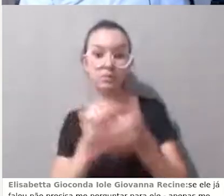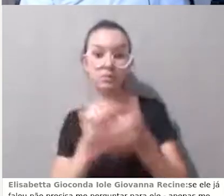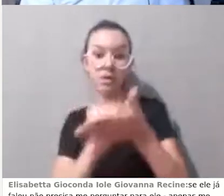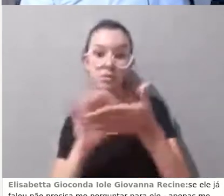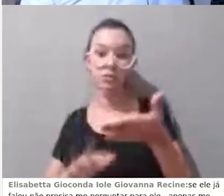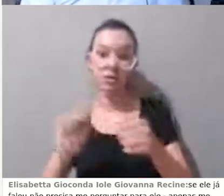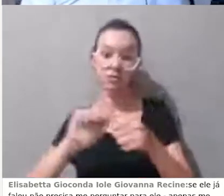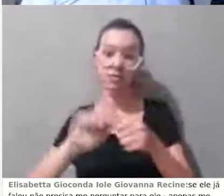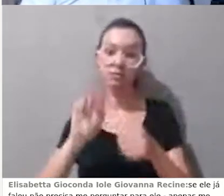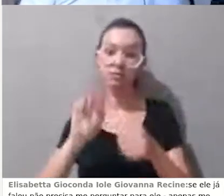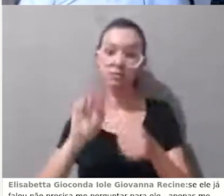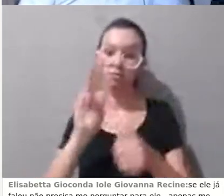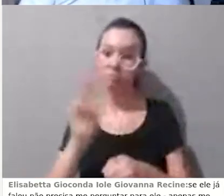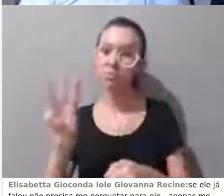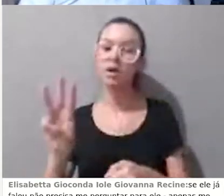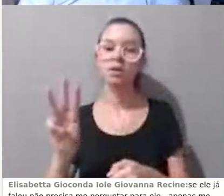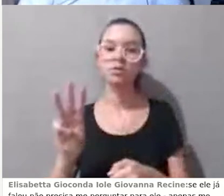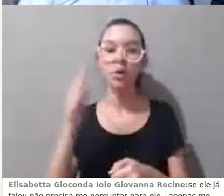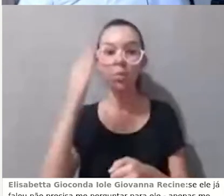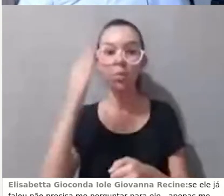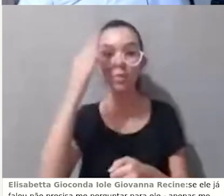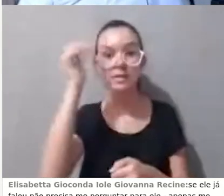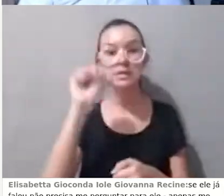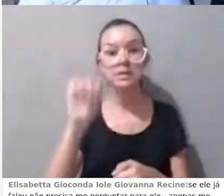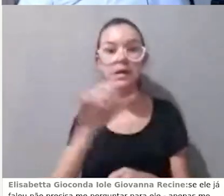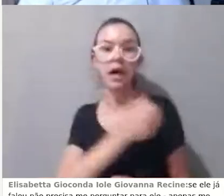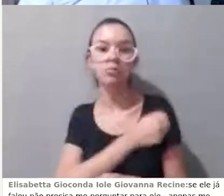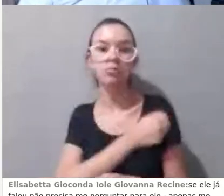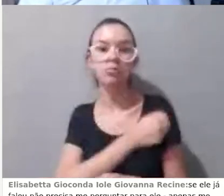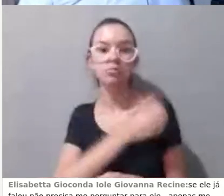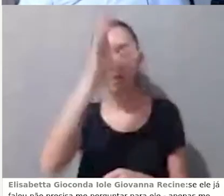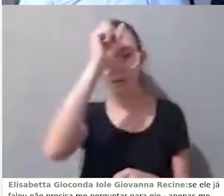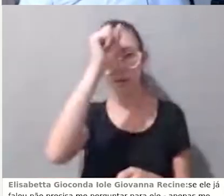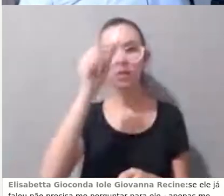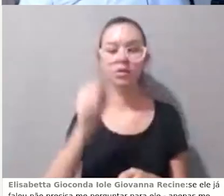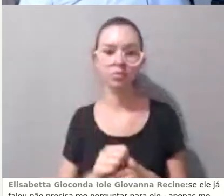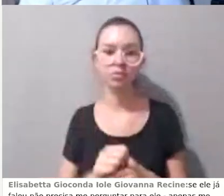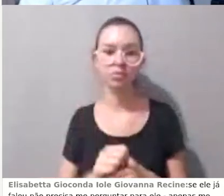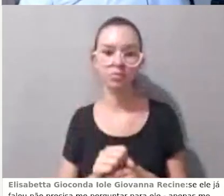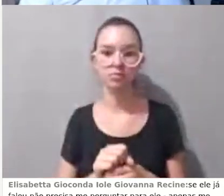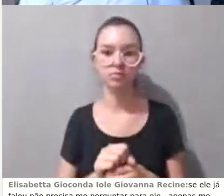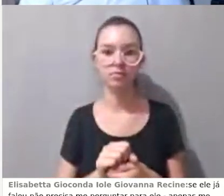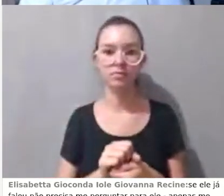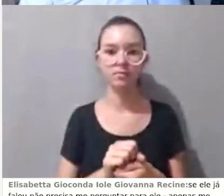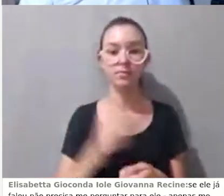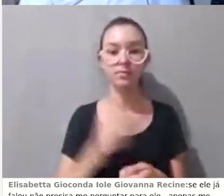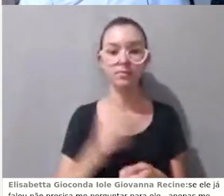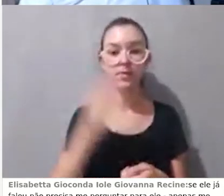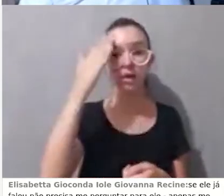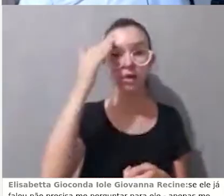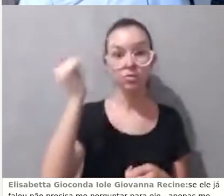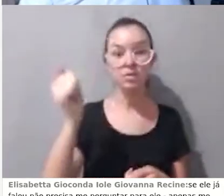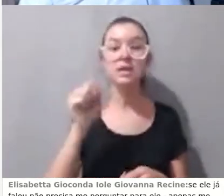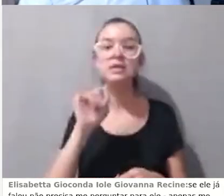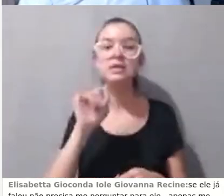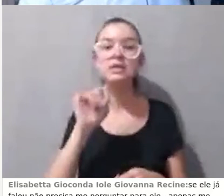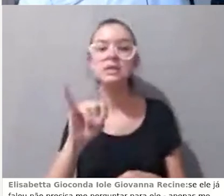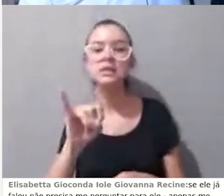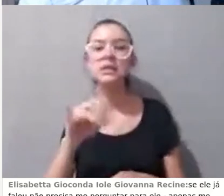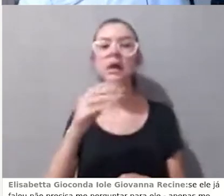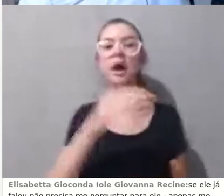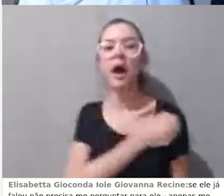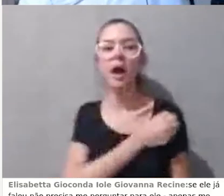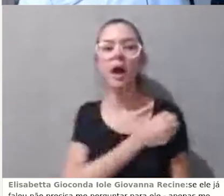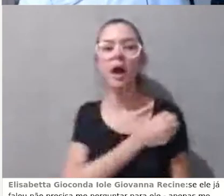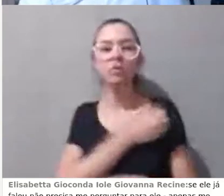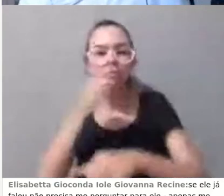participantes, que são os participantes do curso, e eu consigo identificar quando esses alunos acessaram, então eu consigo, por exemplo,